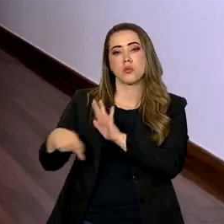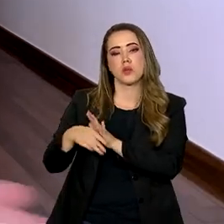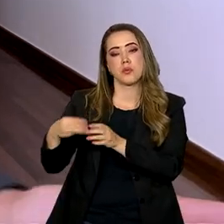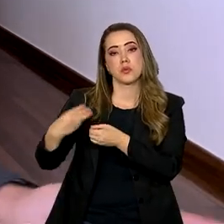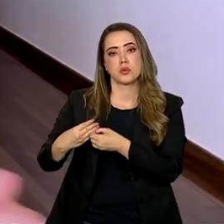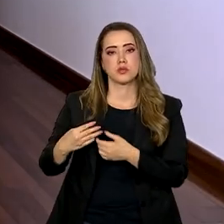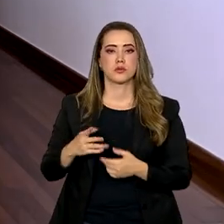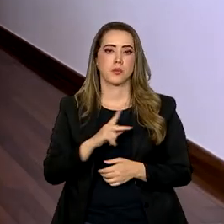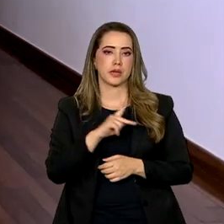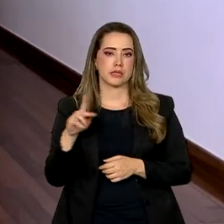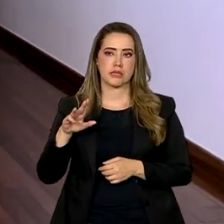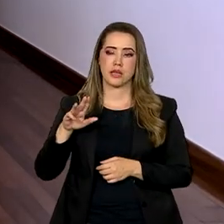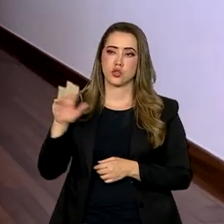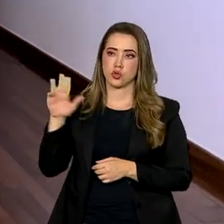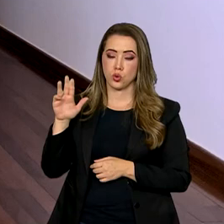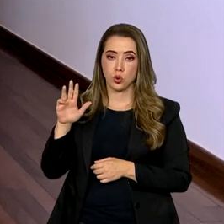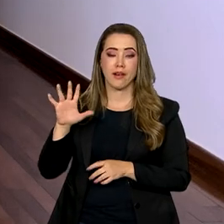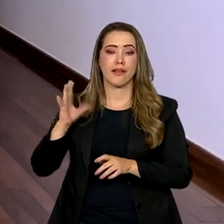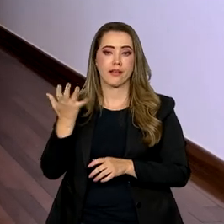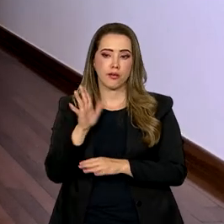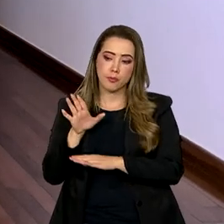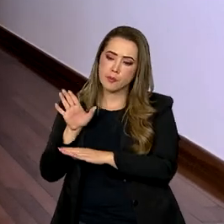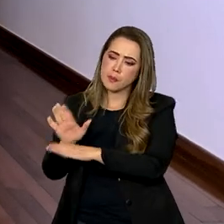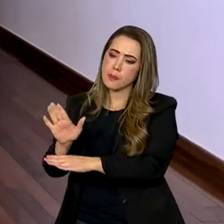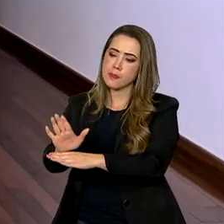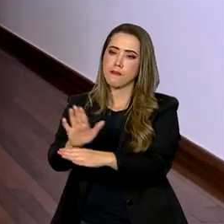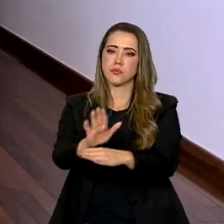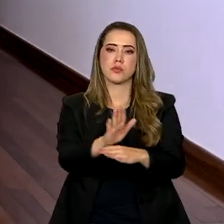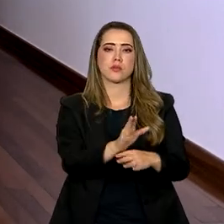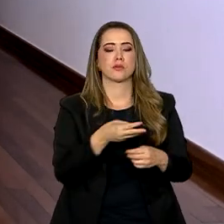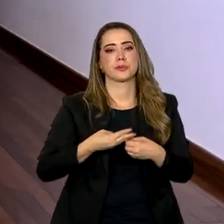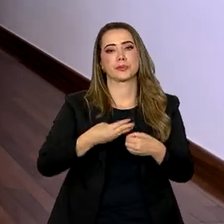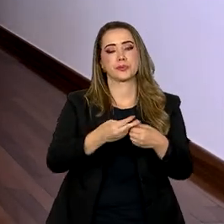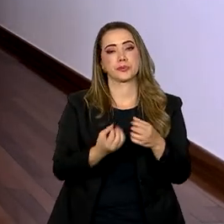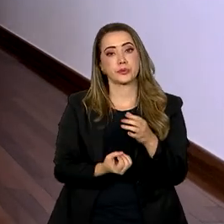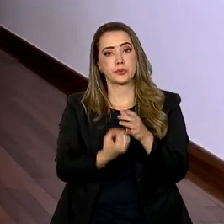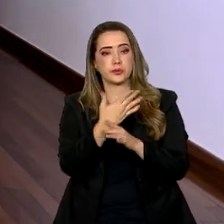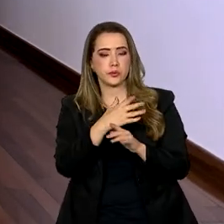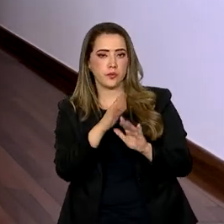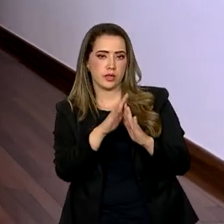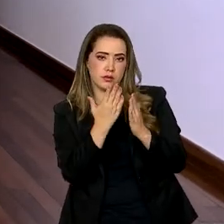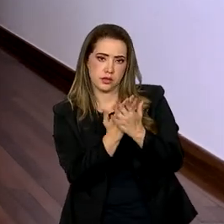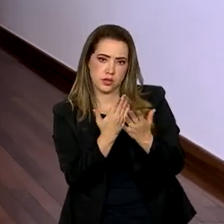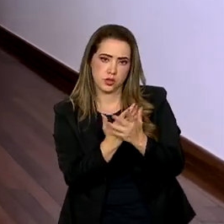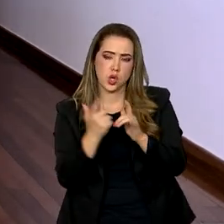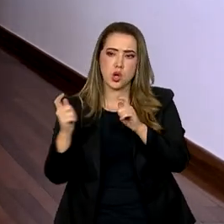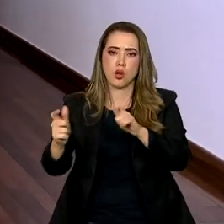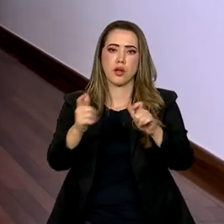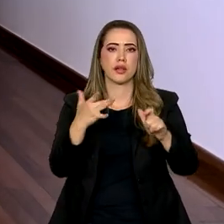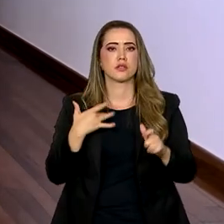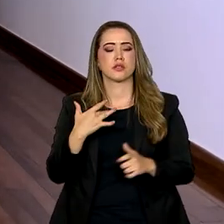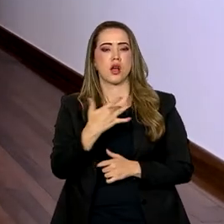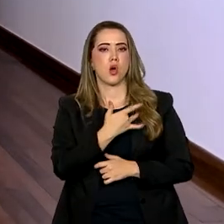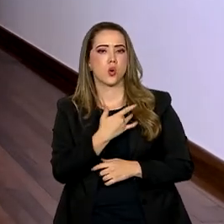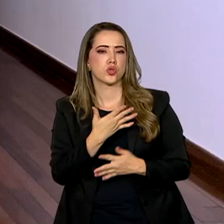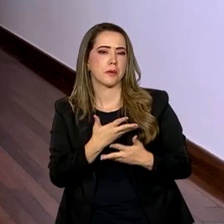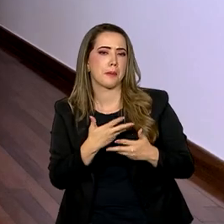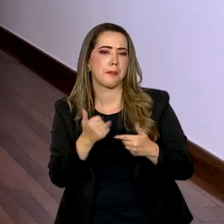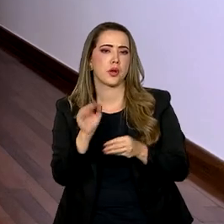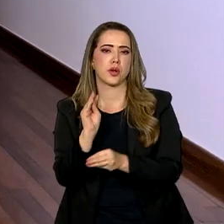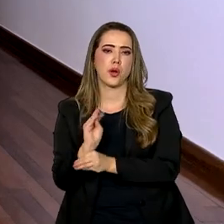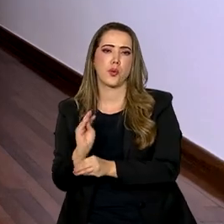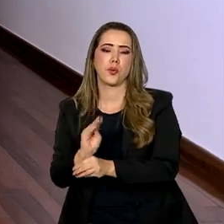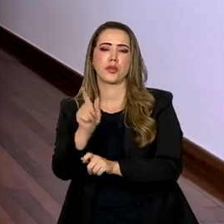O governo do Presidente Lula quer ajudar os municípios a construir escolas, construir unidades de saúde, melhorar o atendimento às pessoas,